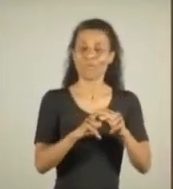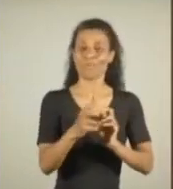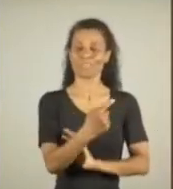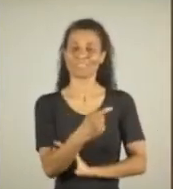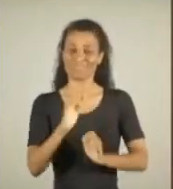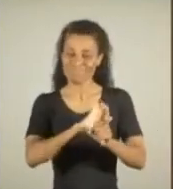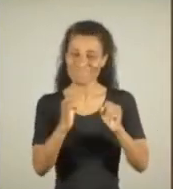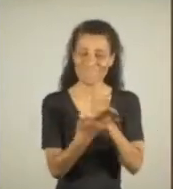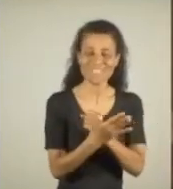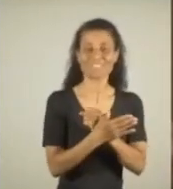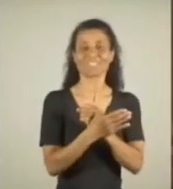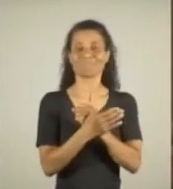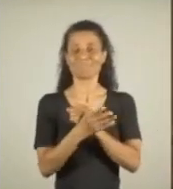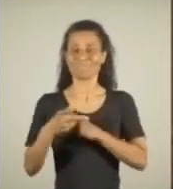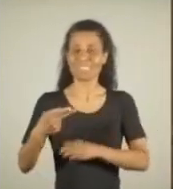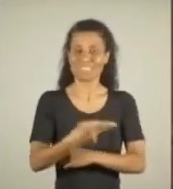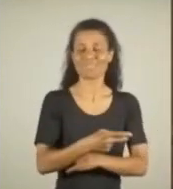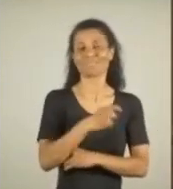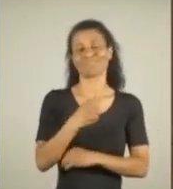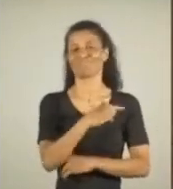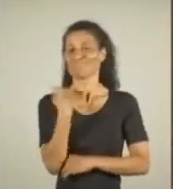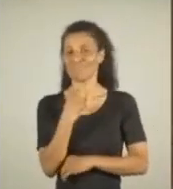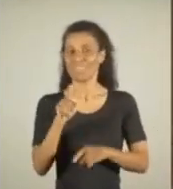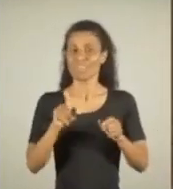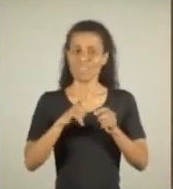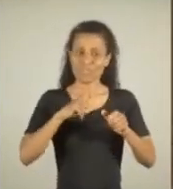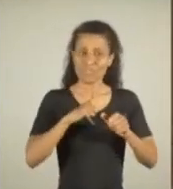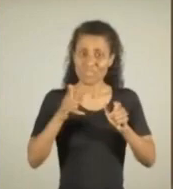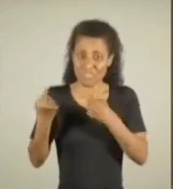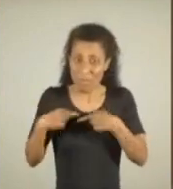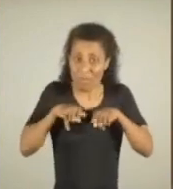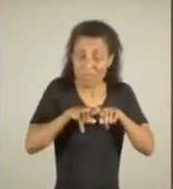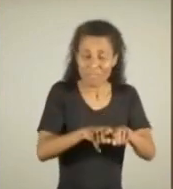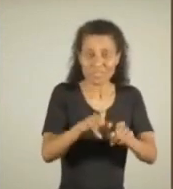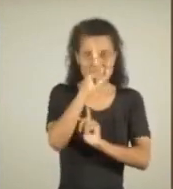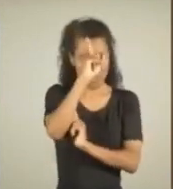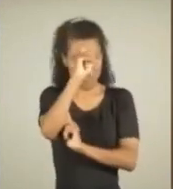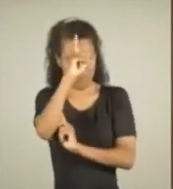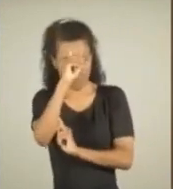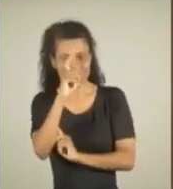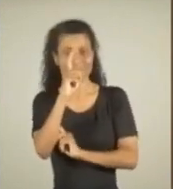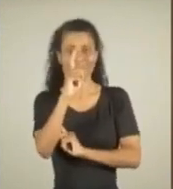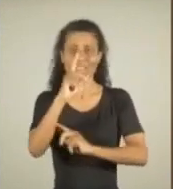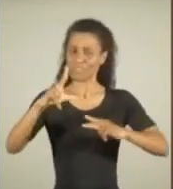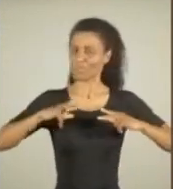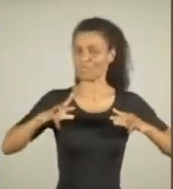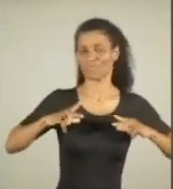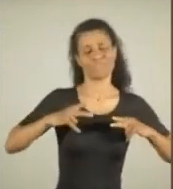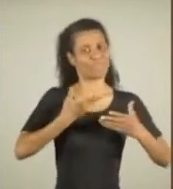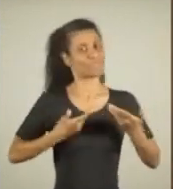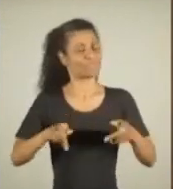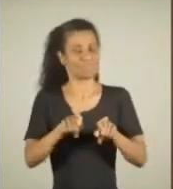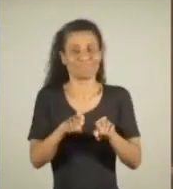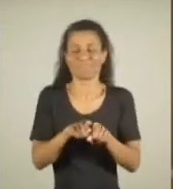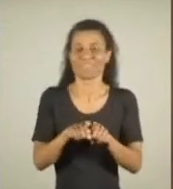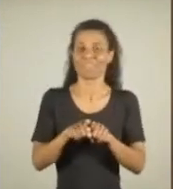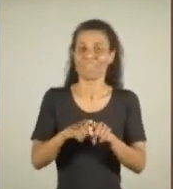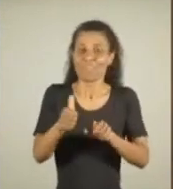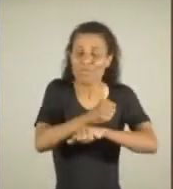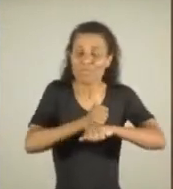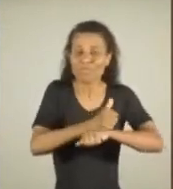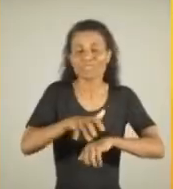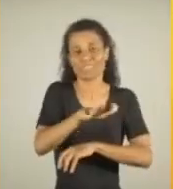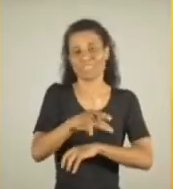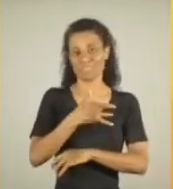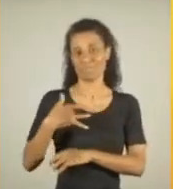fazer parcerias com hospitais filantrópicos, privados, públicos, entidades assistenciais e profissionais